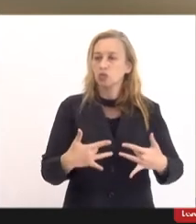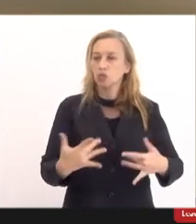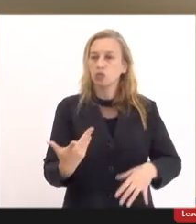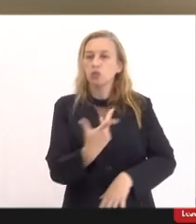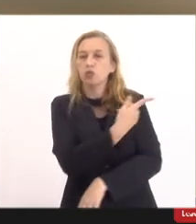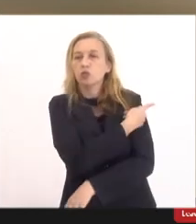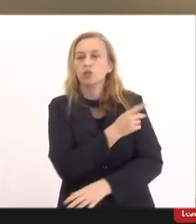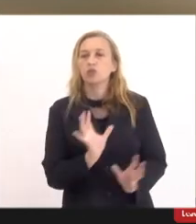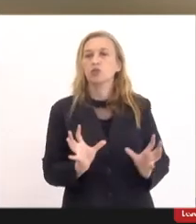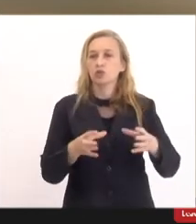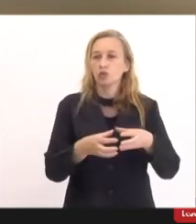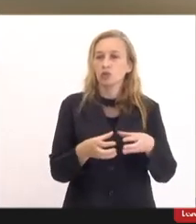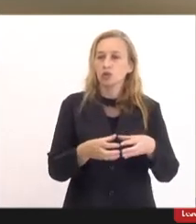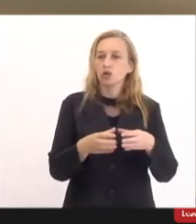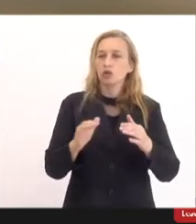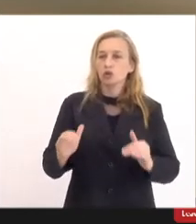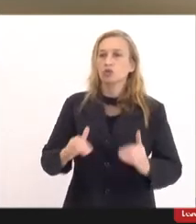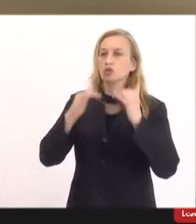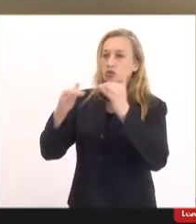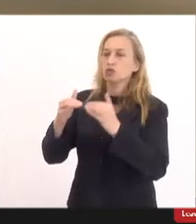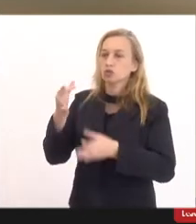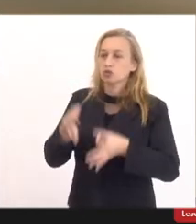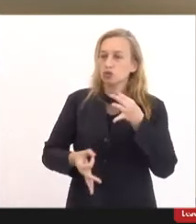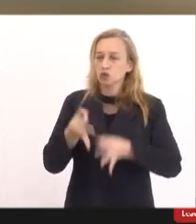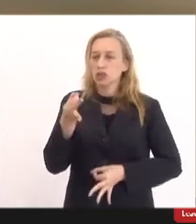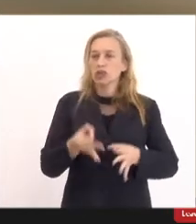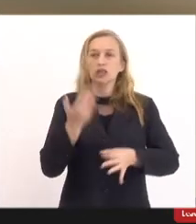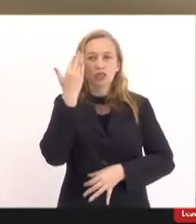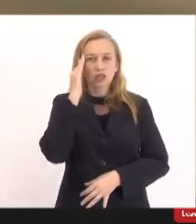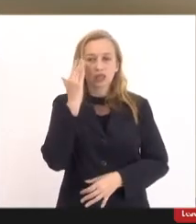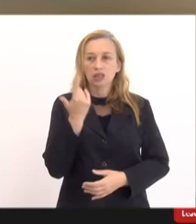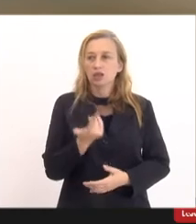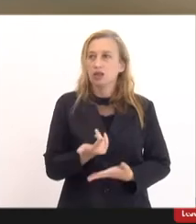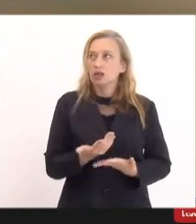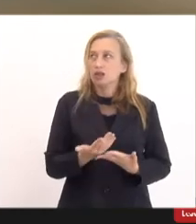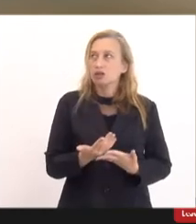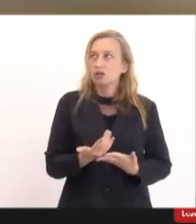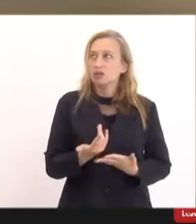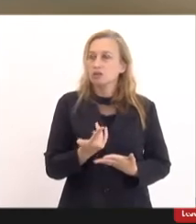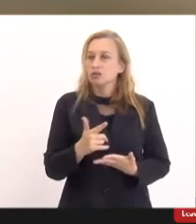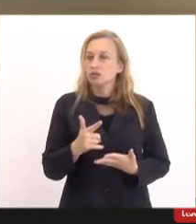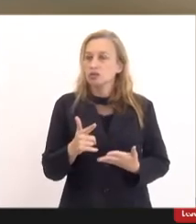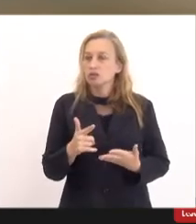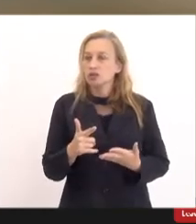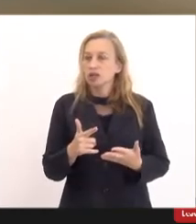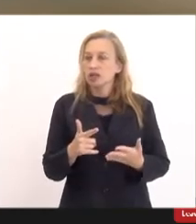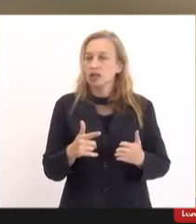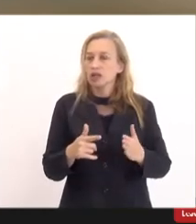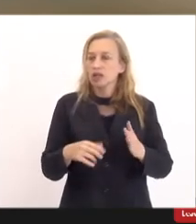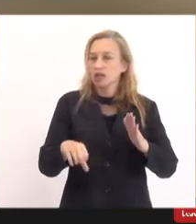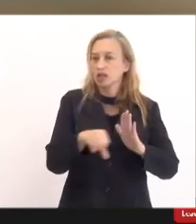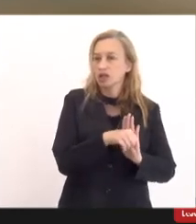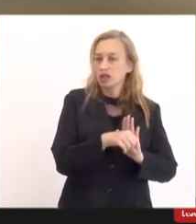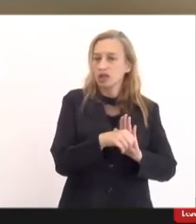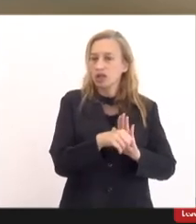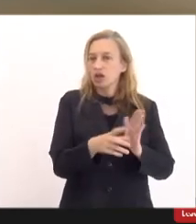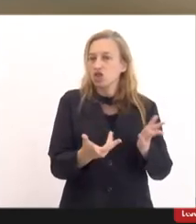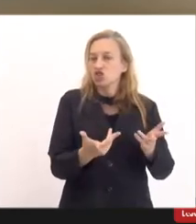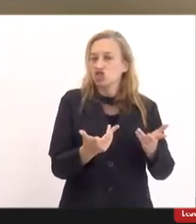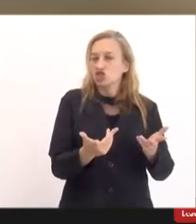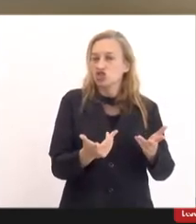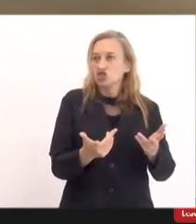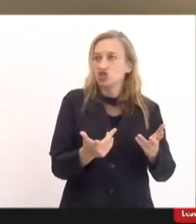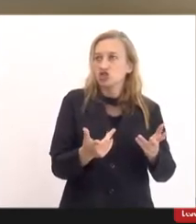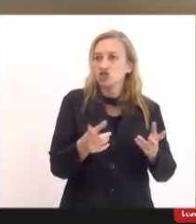coletiva o Supremo entende que não há então violação a esses direitos de convicções